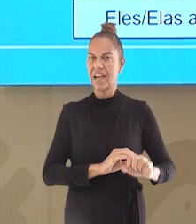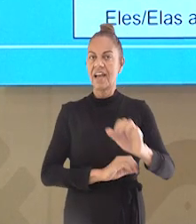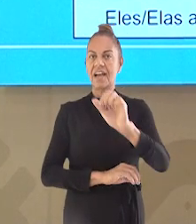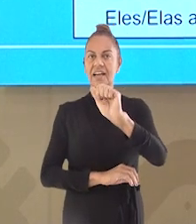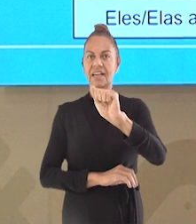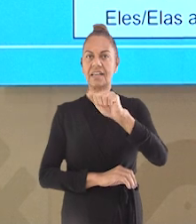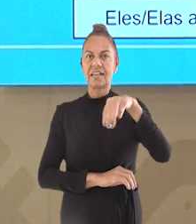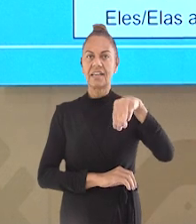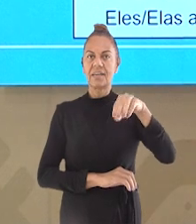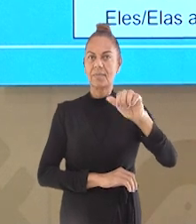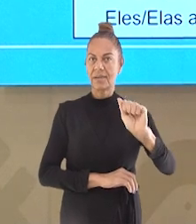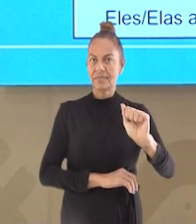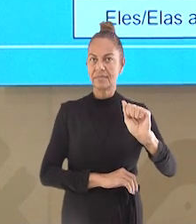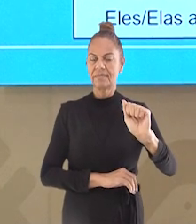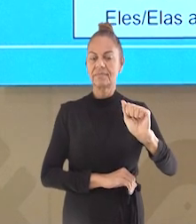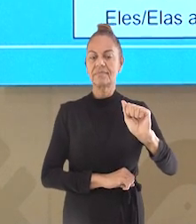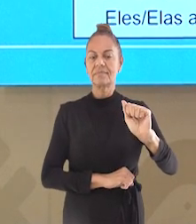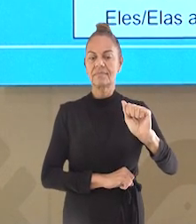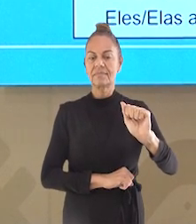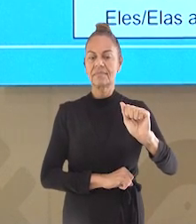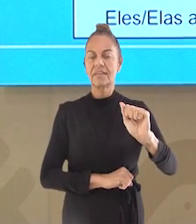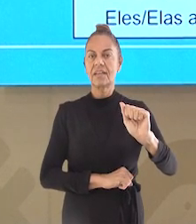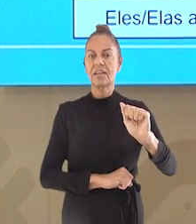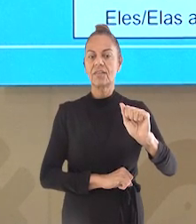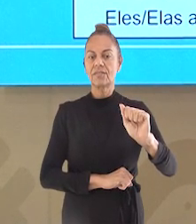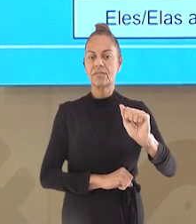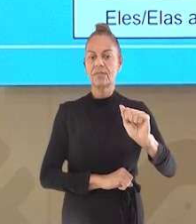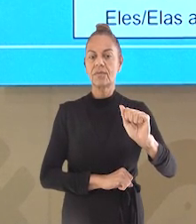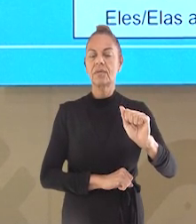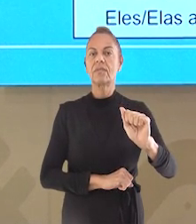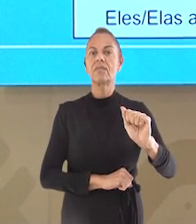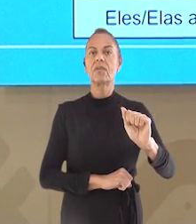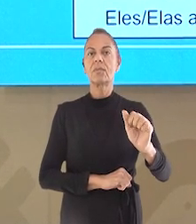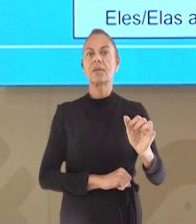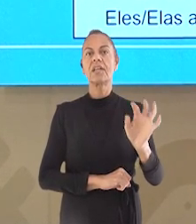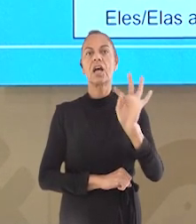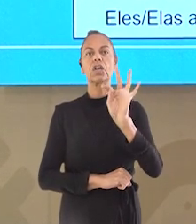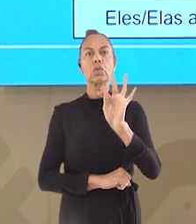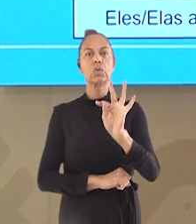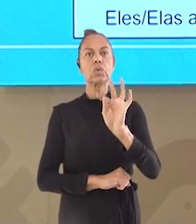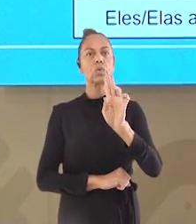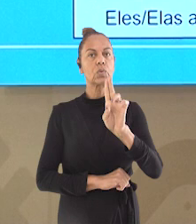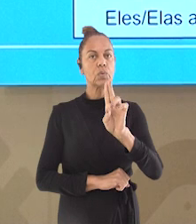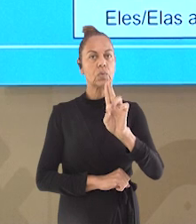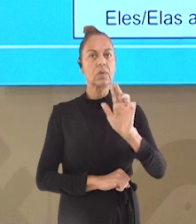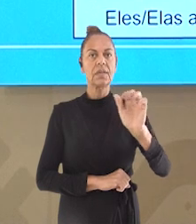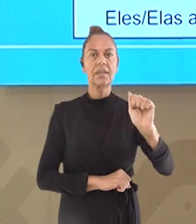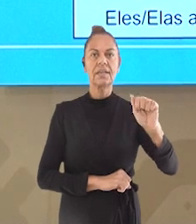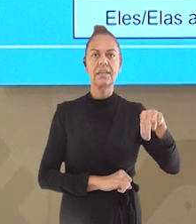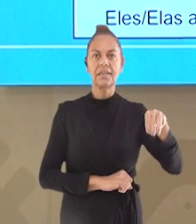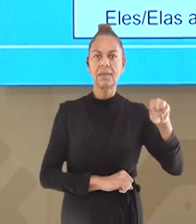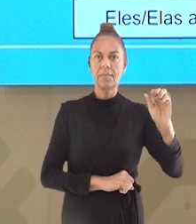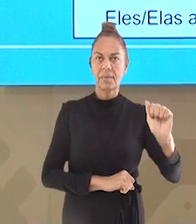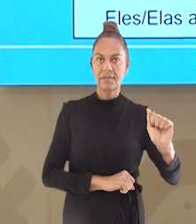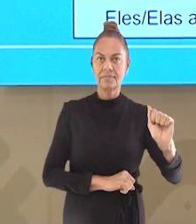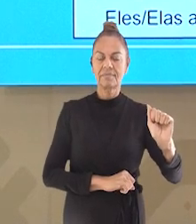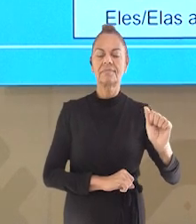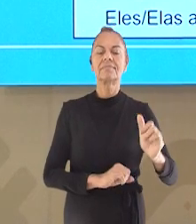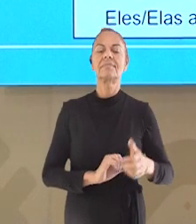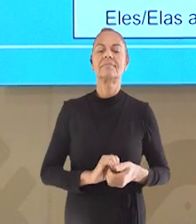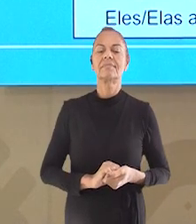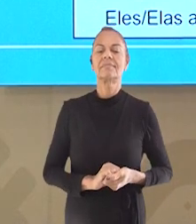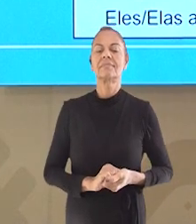esse S, vou colocar ama na frente, o verbo na frente, e vou inverter. Vou colocar o tu